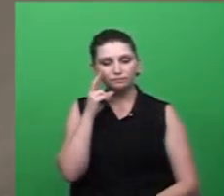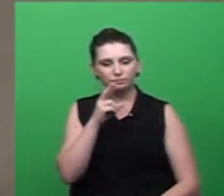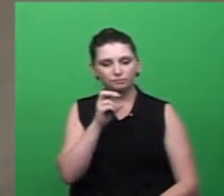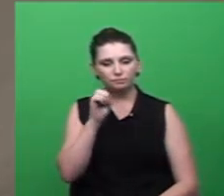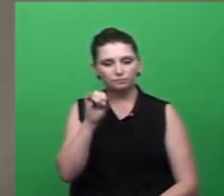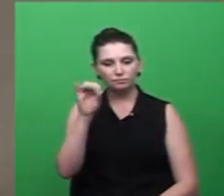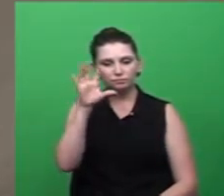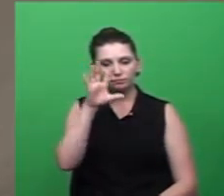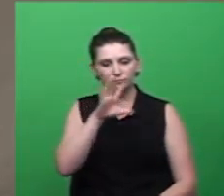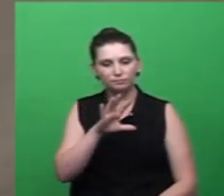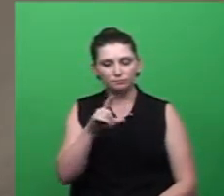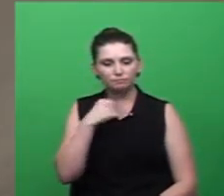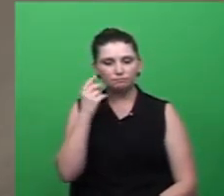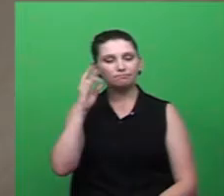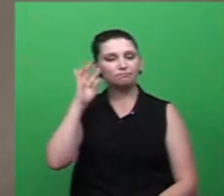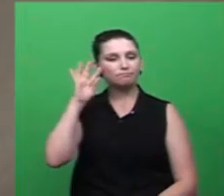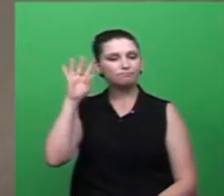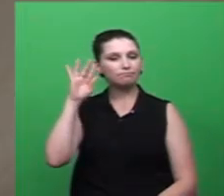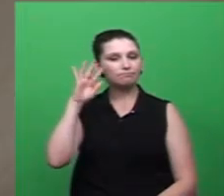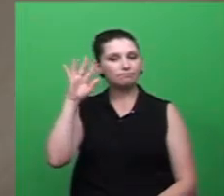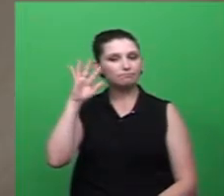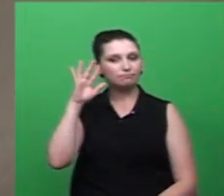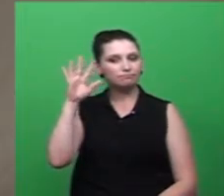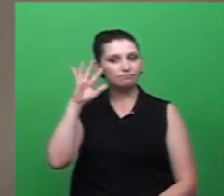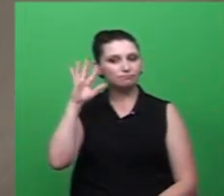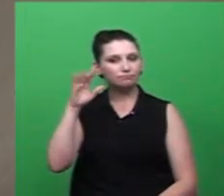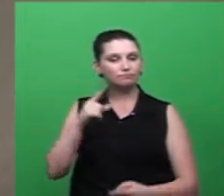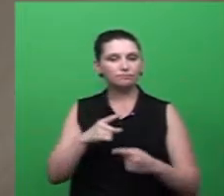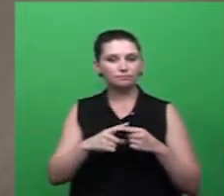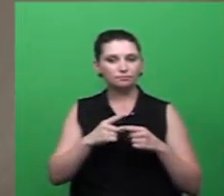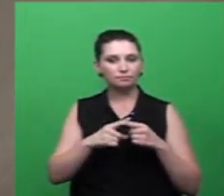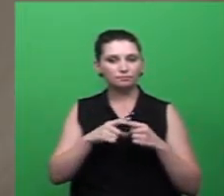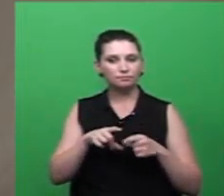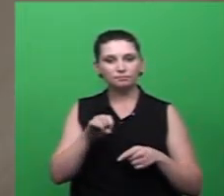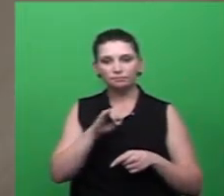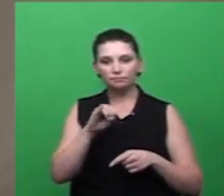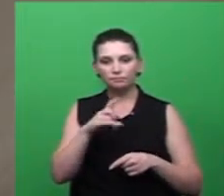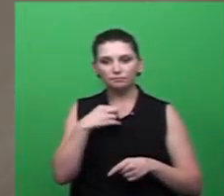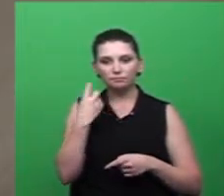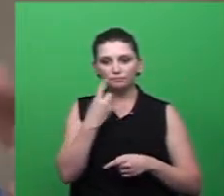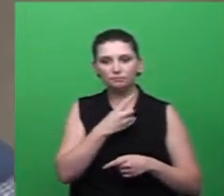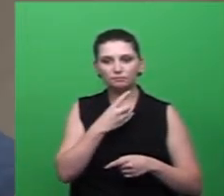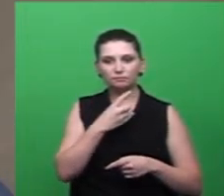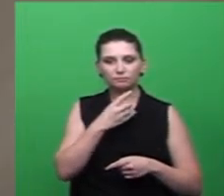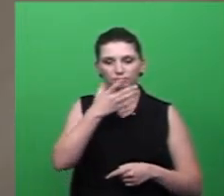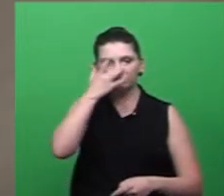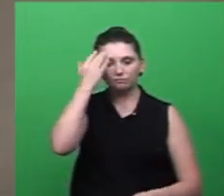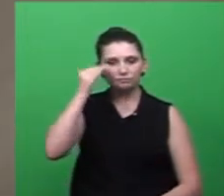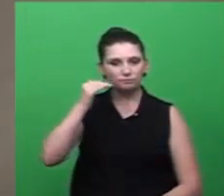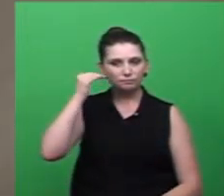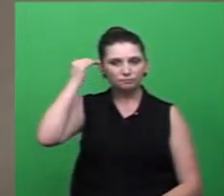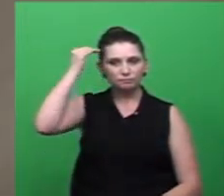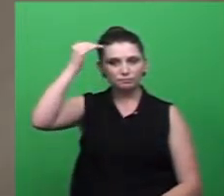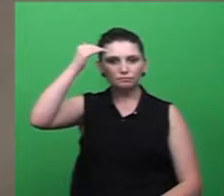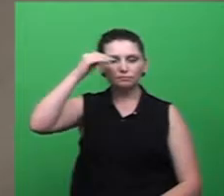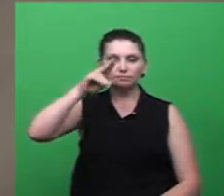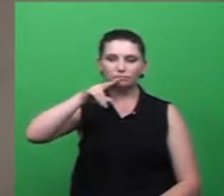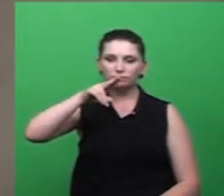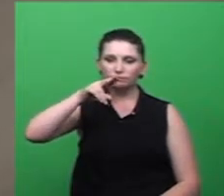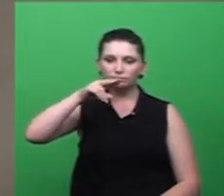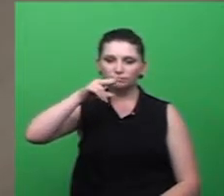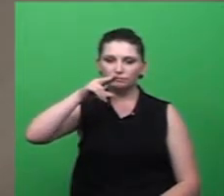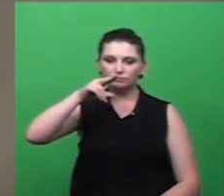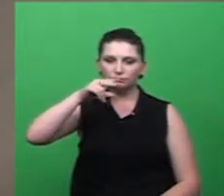dá para a gente refletir bastante, né, porque se nós, né, adultos, tivéssemos a serenidade dessas crianças, né,